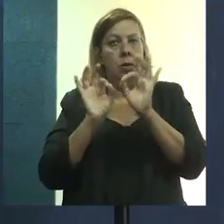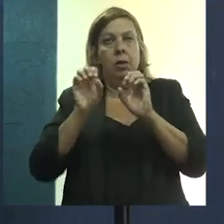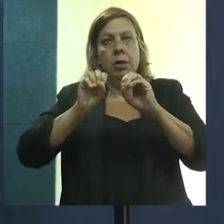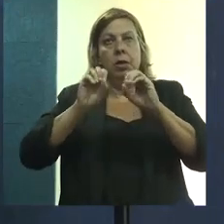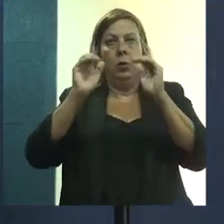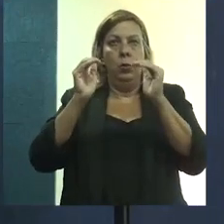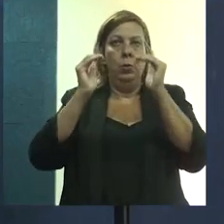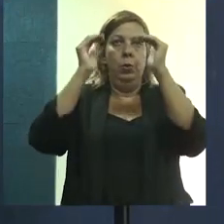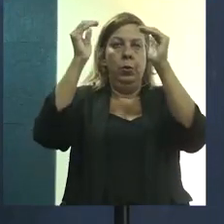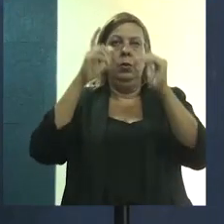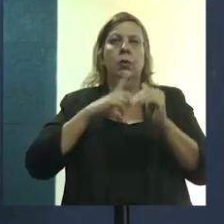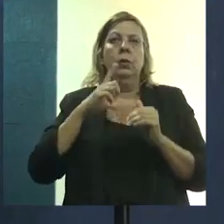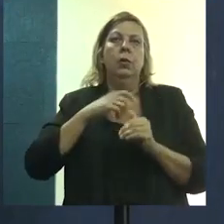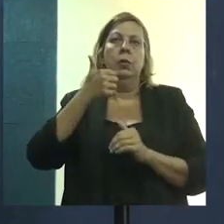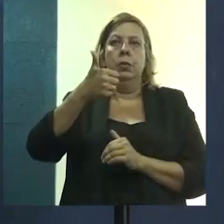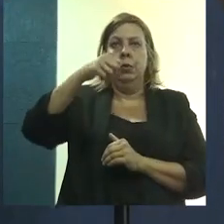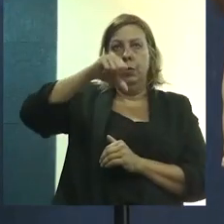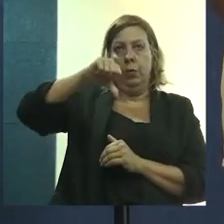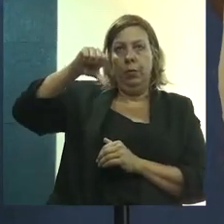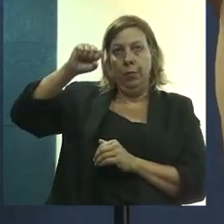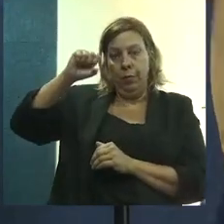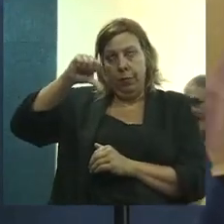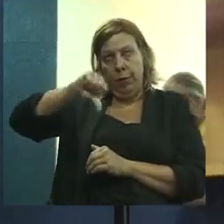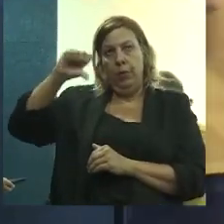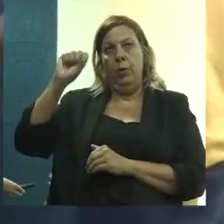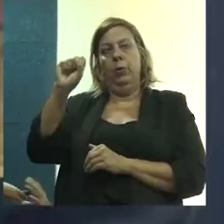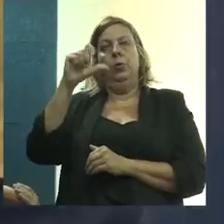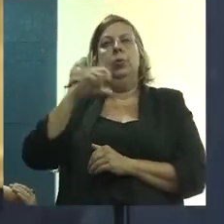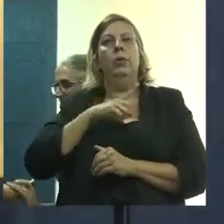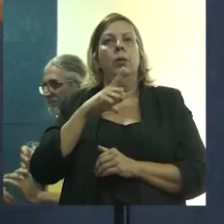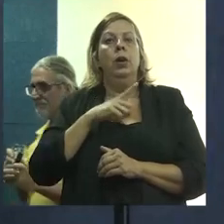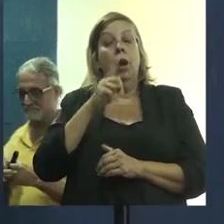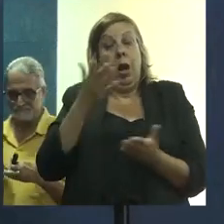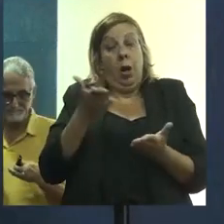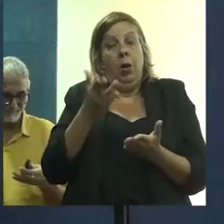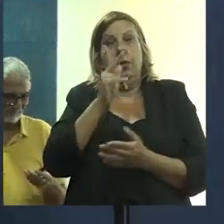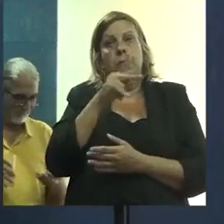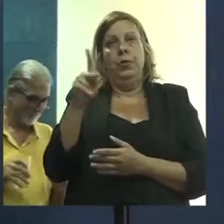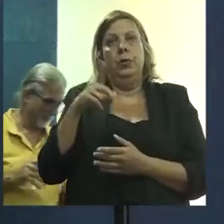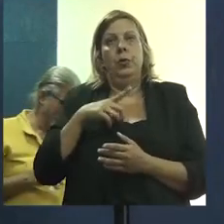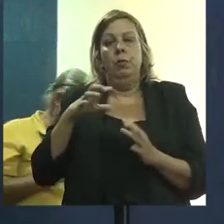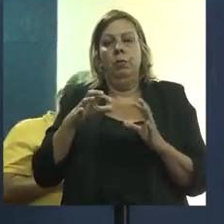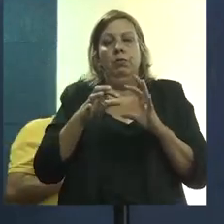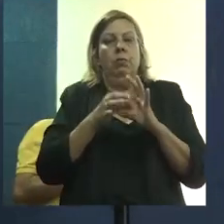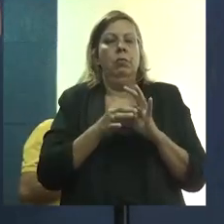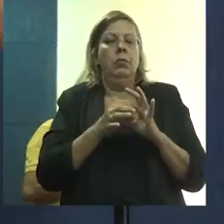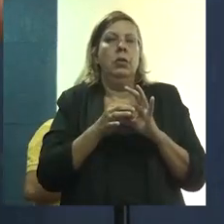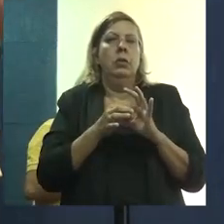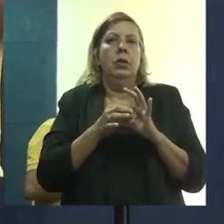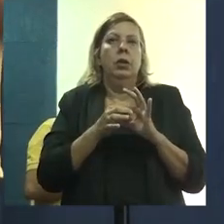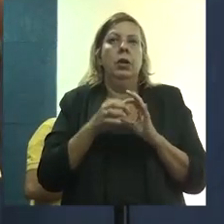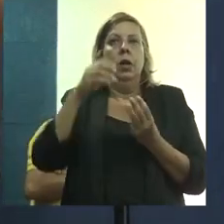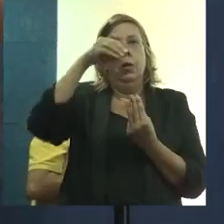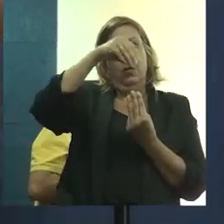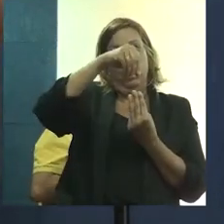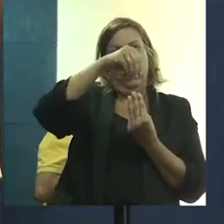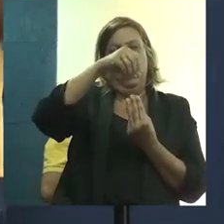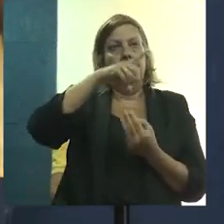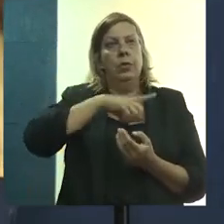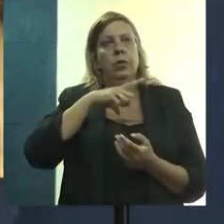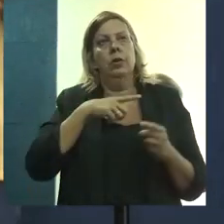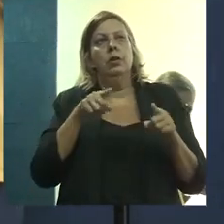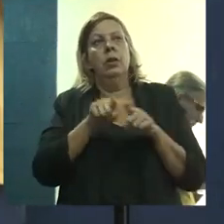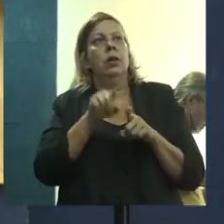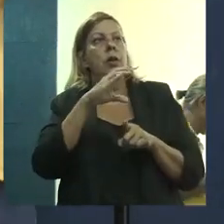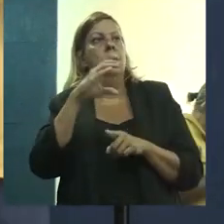planejamento do ensino superior desde 1998. Atualmente é professor associado da Universidade Federal de Sergipe